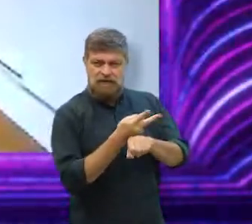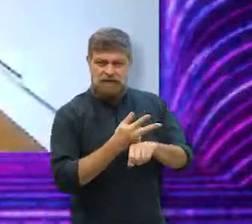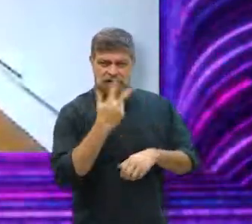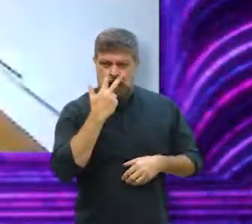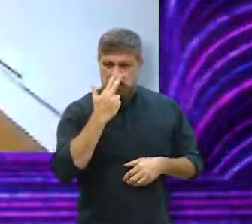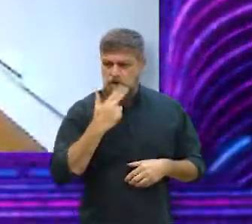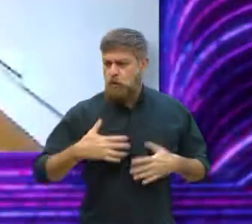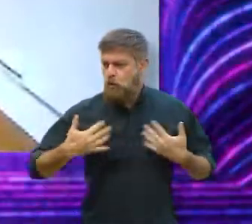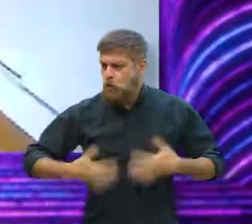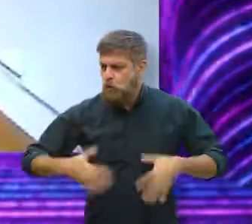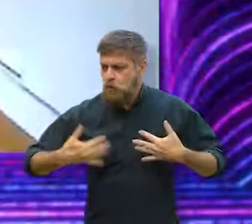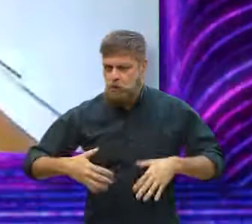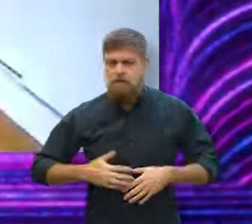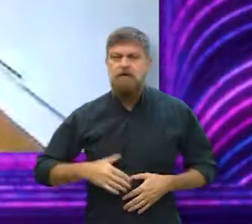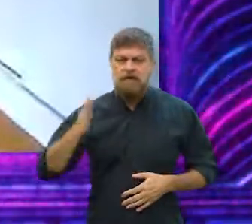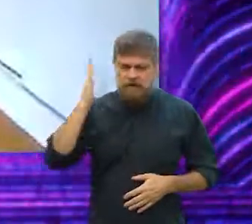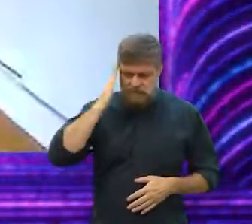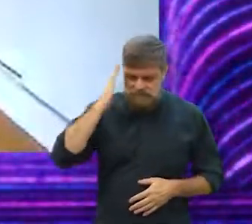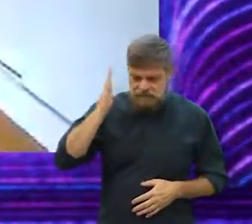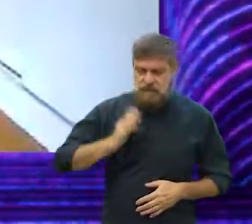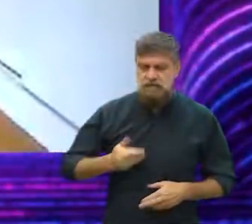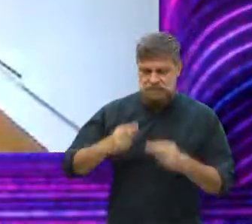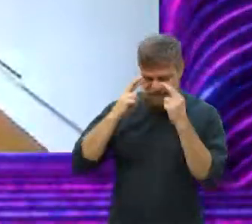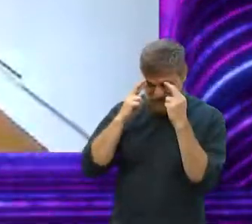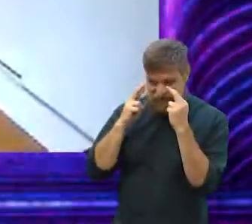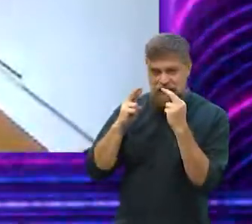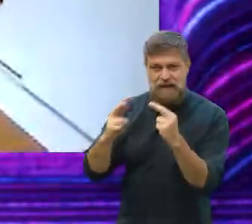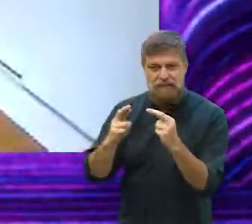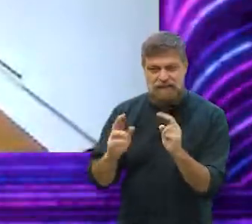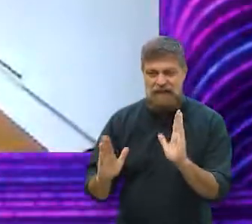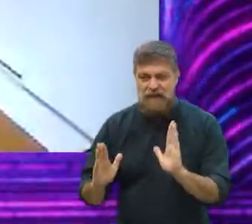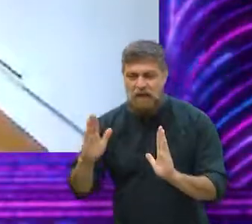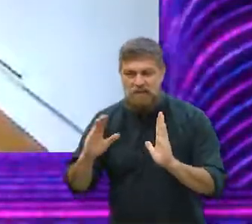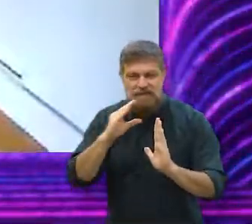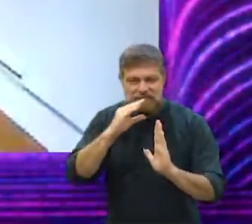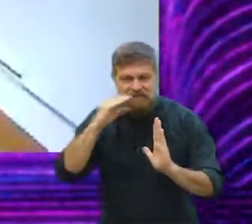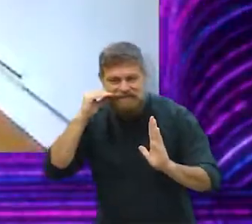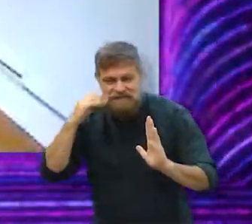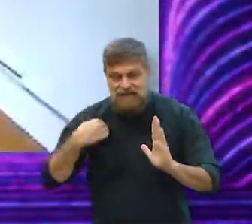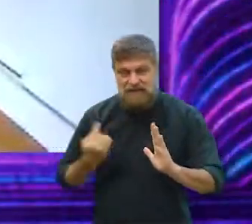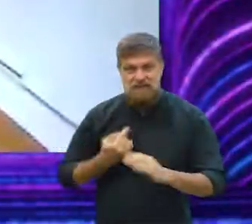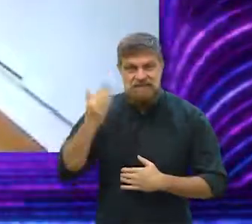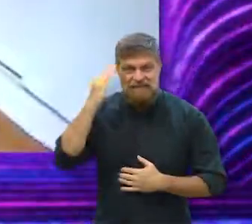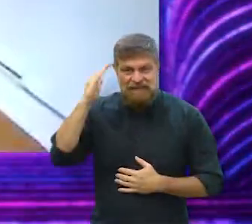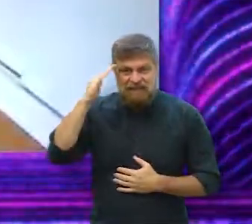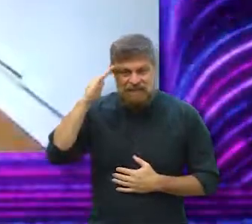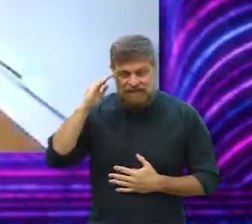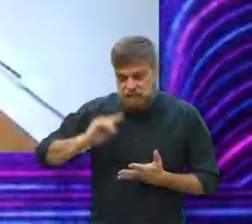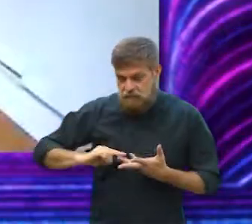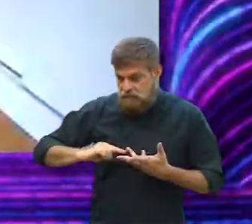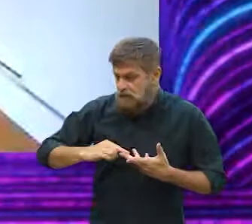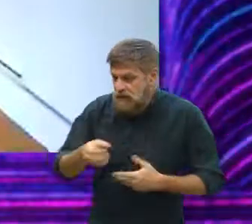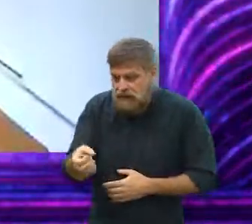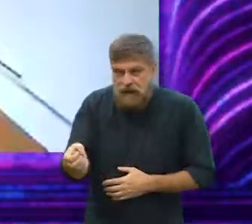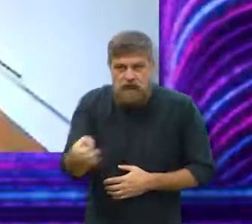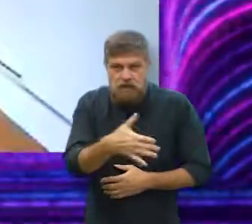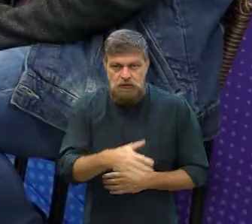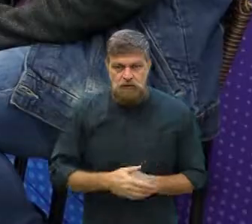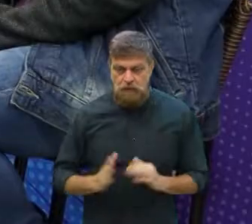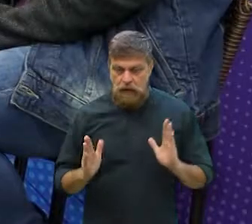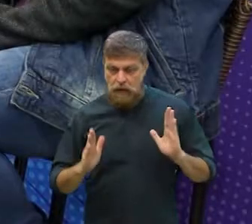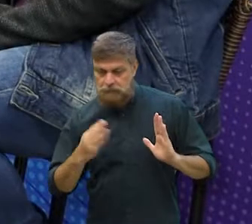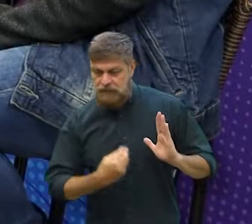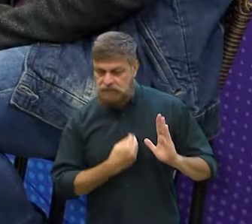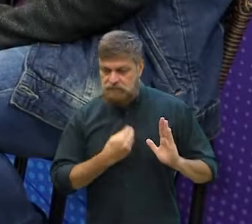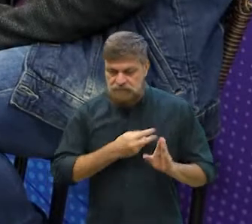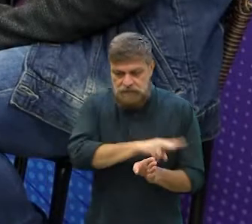muito grandioso. E de fato é, não tô minimizando. Acho que a gente tem que respeitar e entender, porque de fato é, tudo é muito novo, é uma passagem